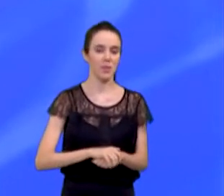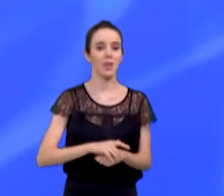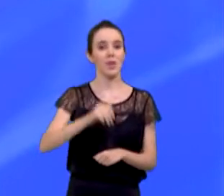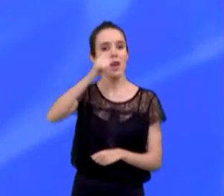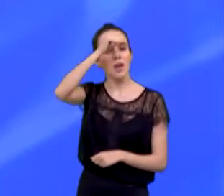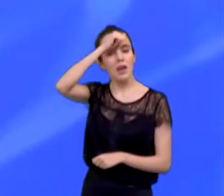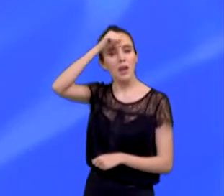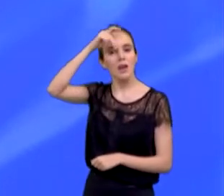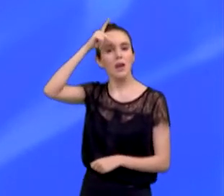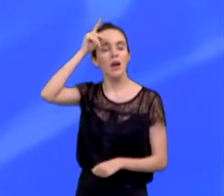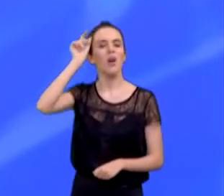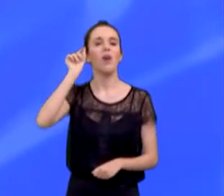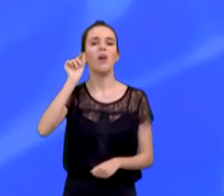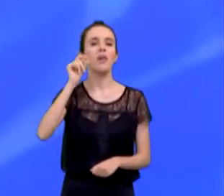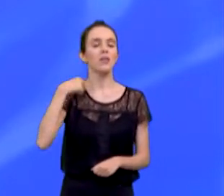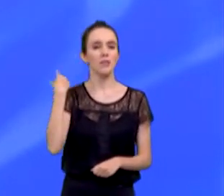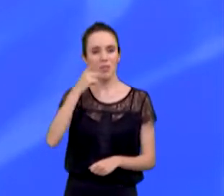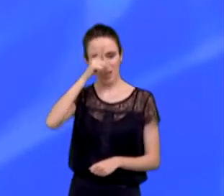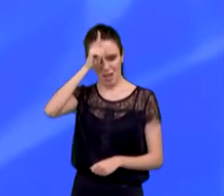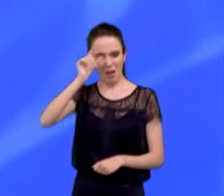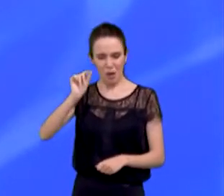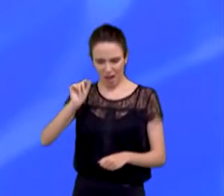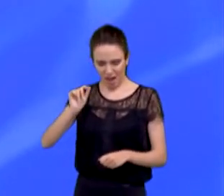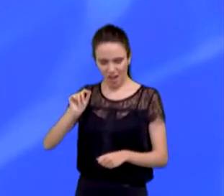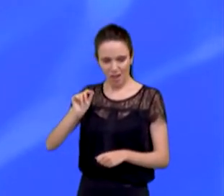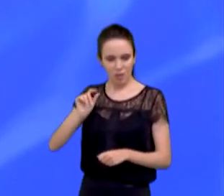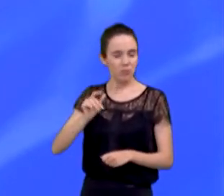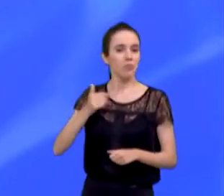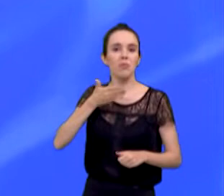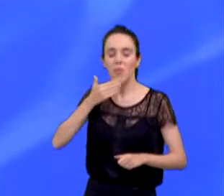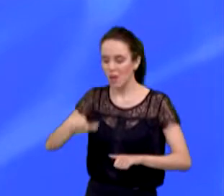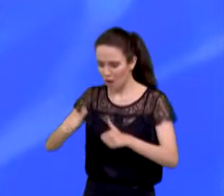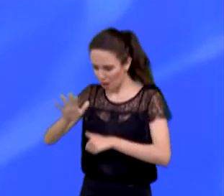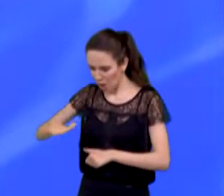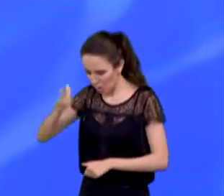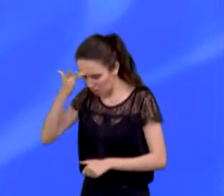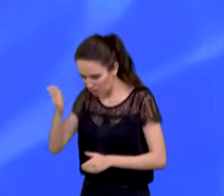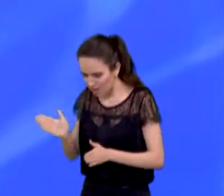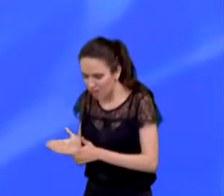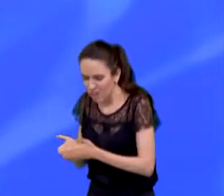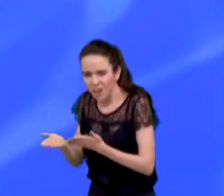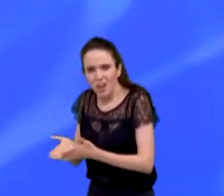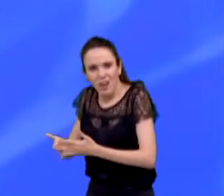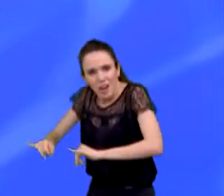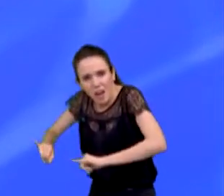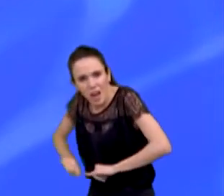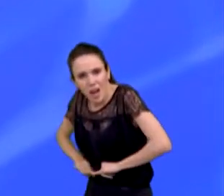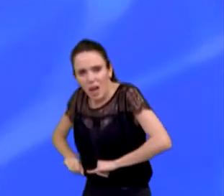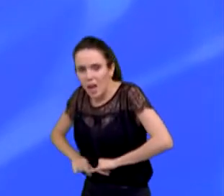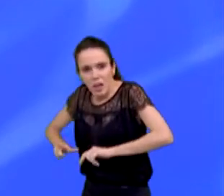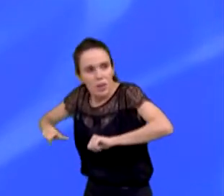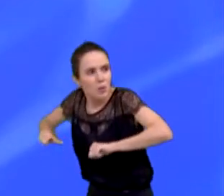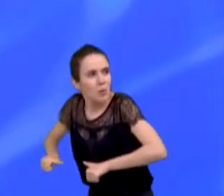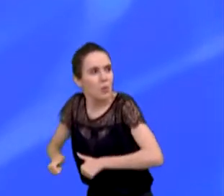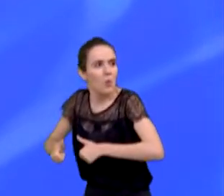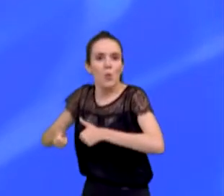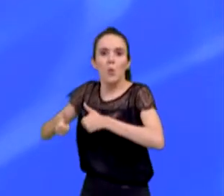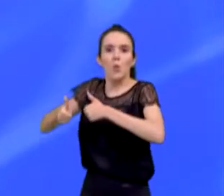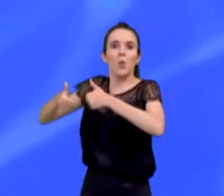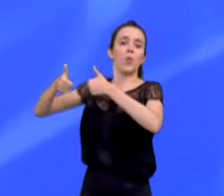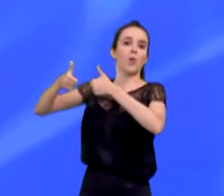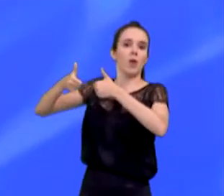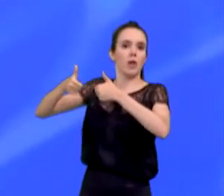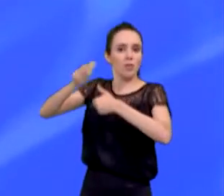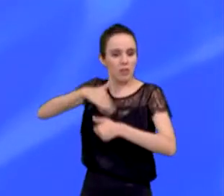fazer é acabar com a pobreza, extrema pobreza. O que a prefeitura precisa fazer é gerar emprego e renda e direitos